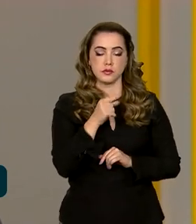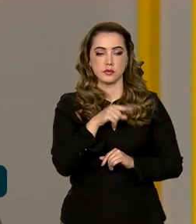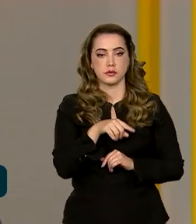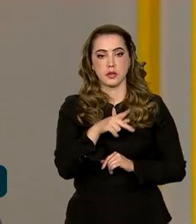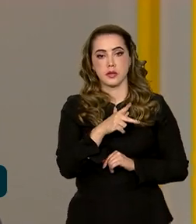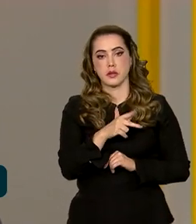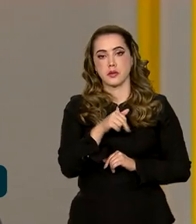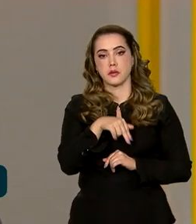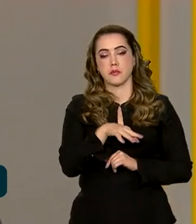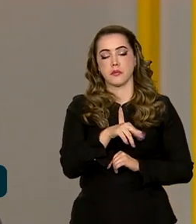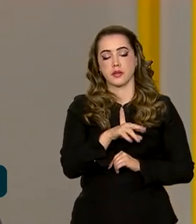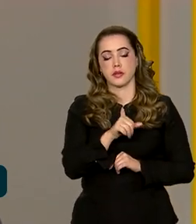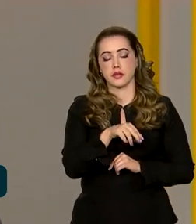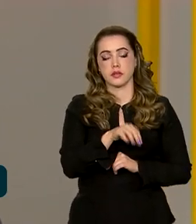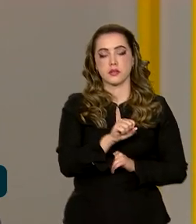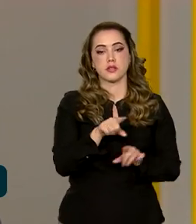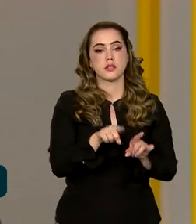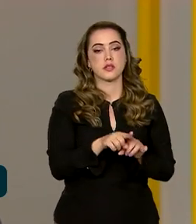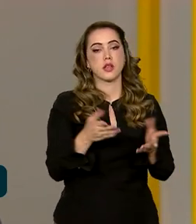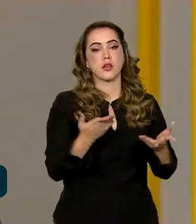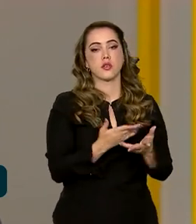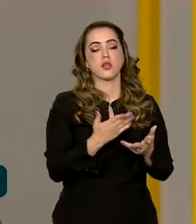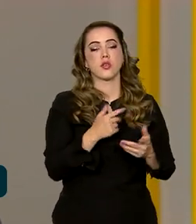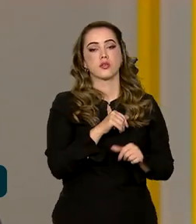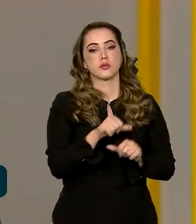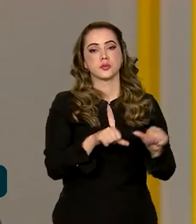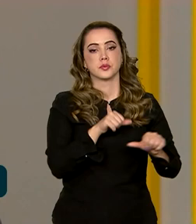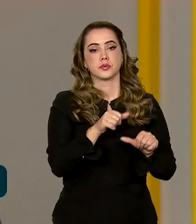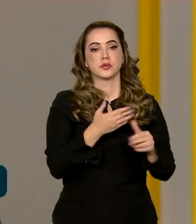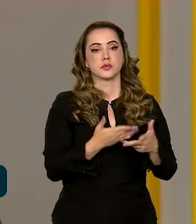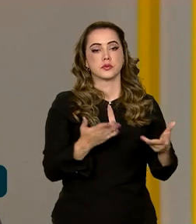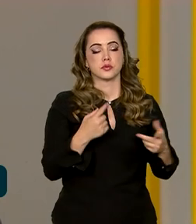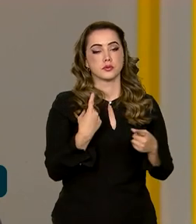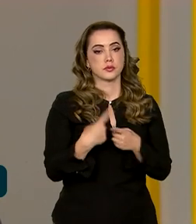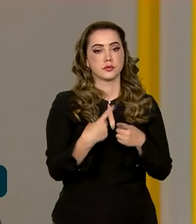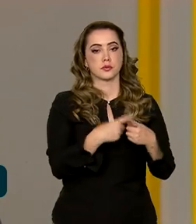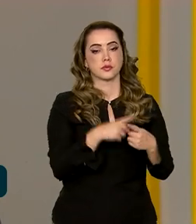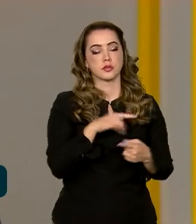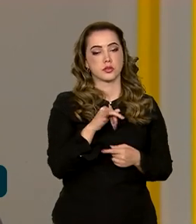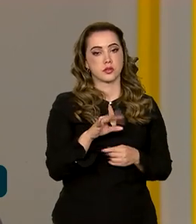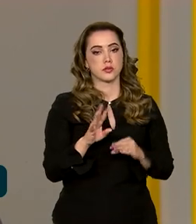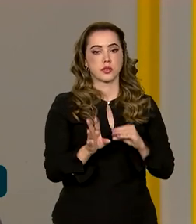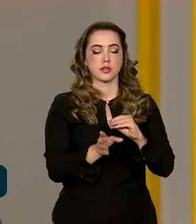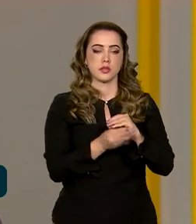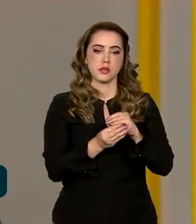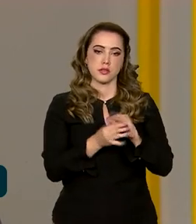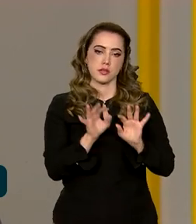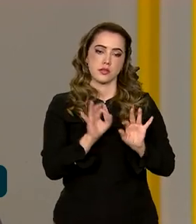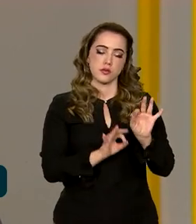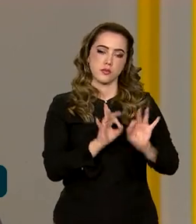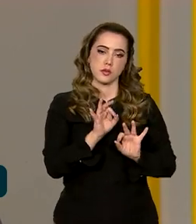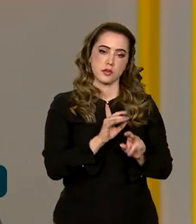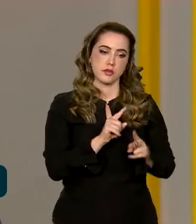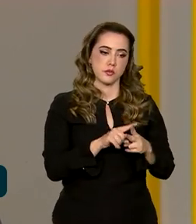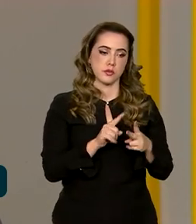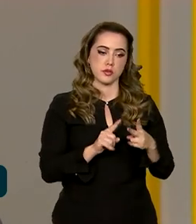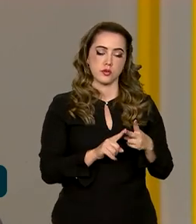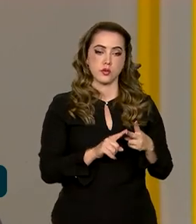O Pena Trans é um plano nacional e que agora está passando por uma revisão, porque a gente vai acrescentar no plano dois